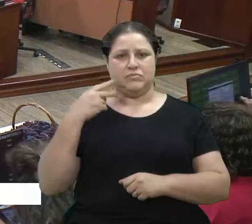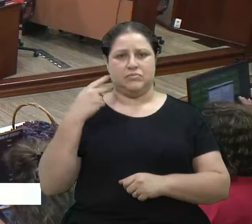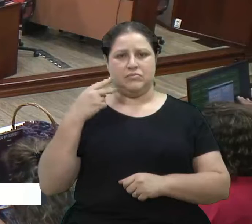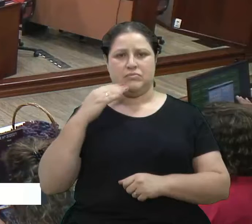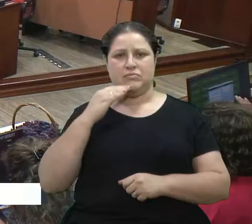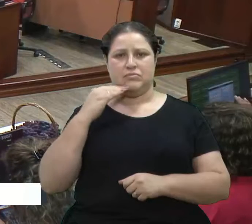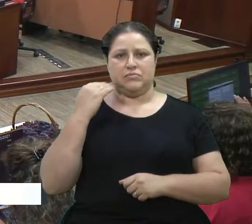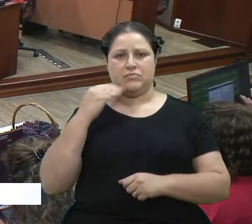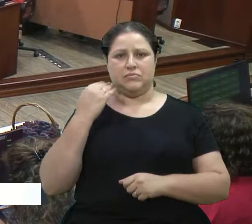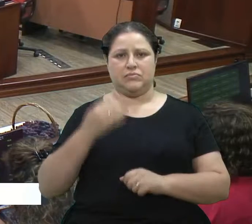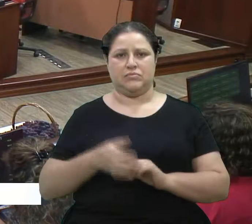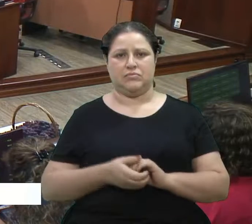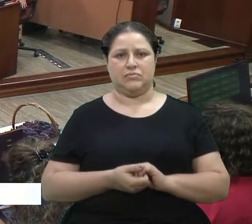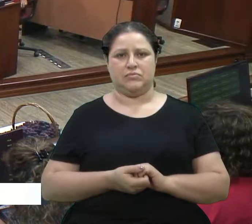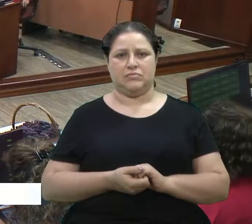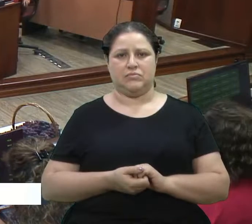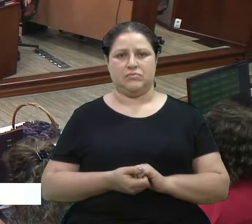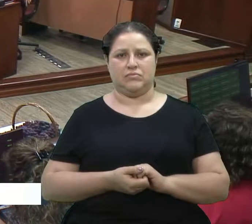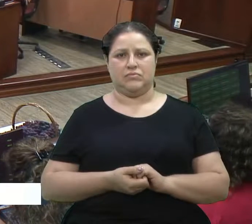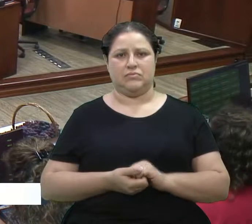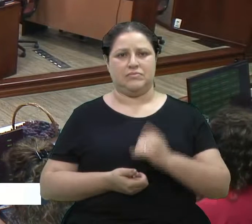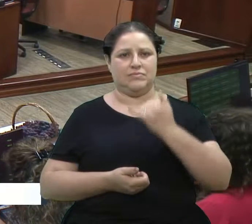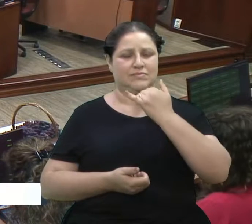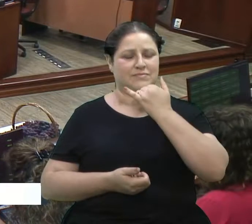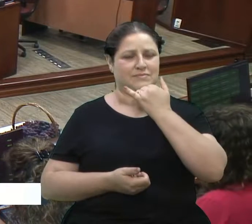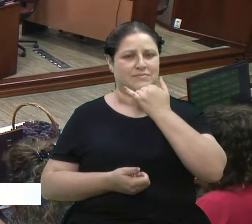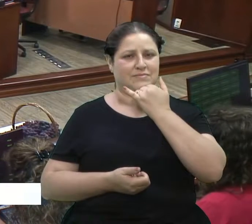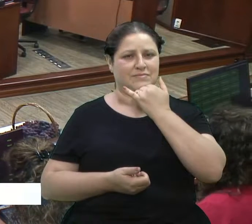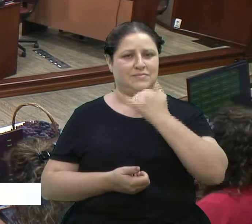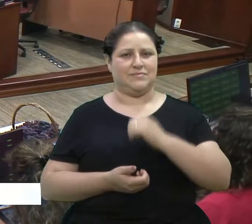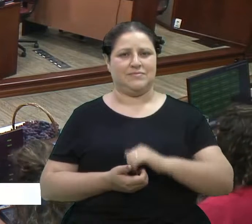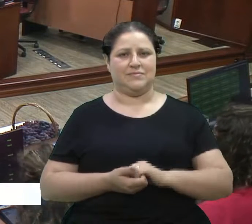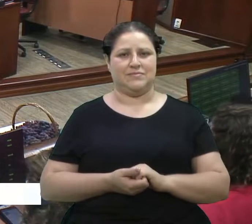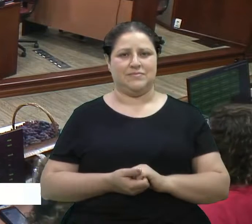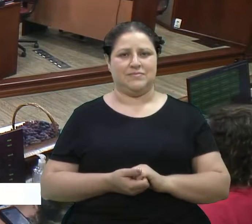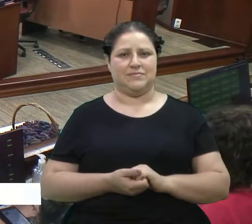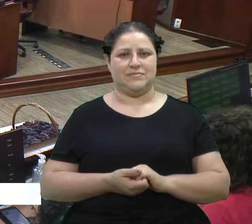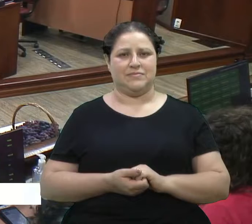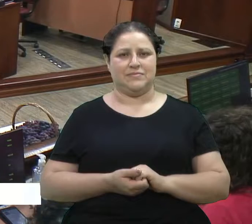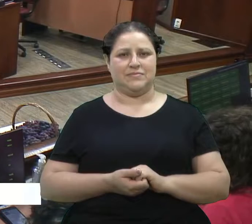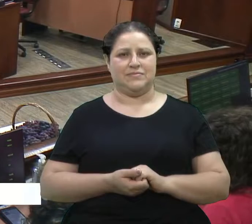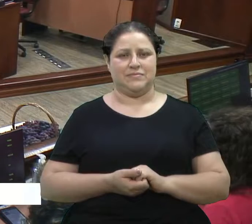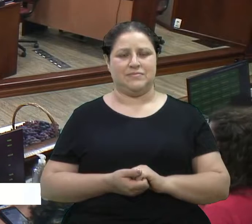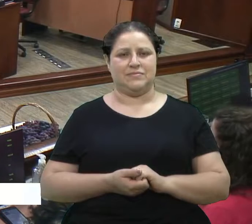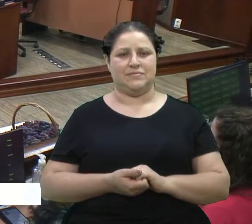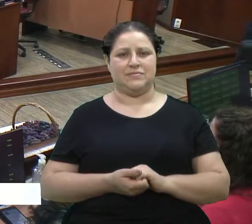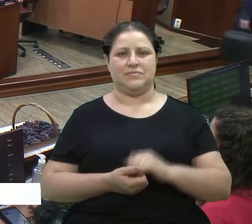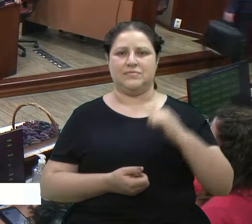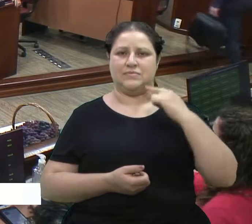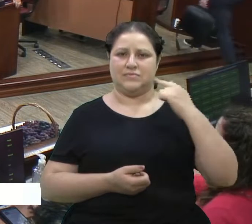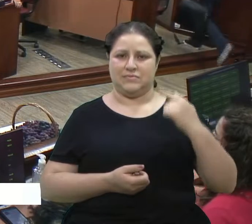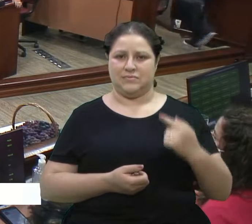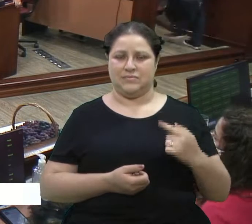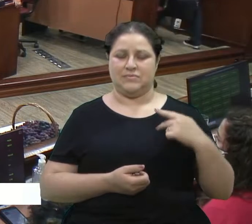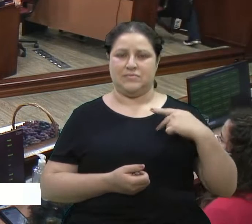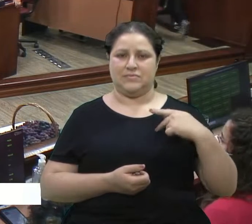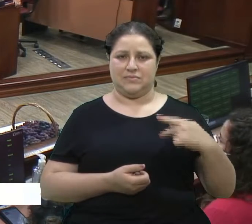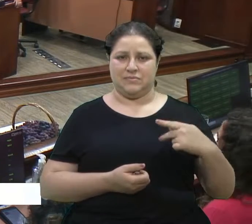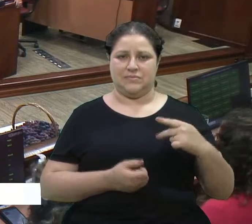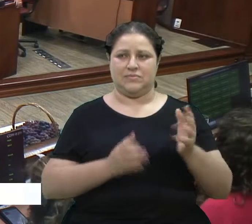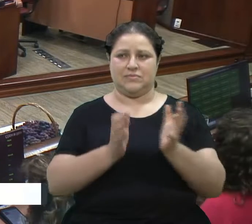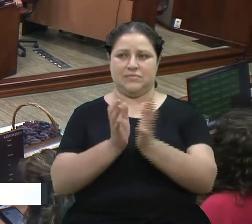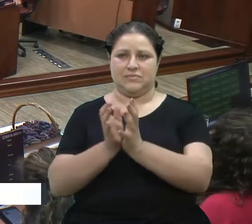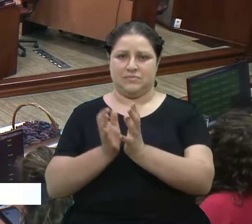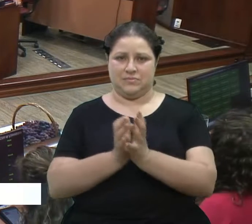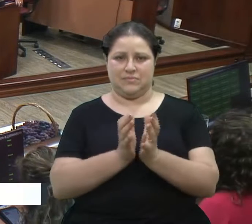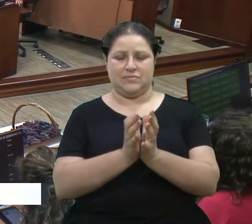Eu só queria, perdão, presidente, vereadora Denise, nobres colegas, eu queria